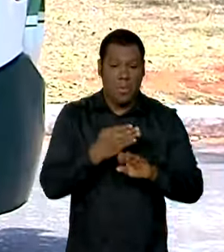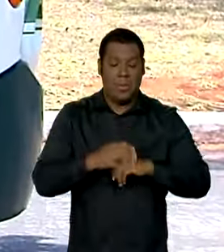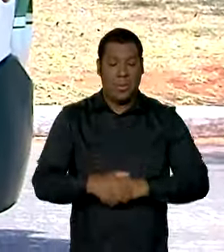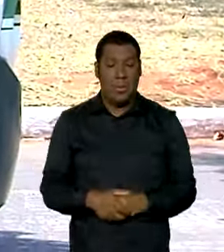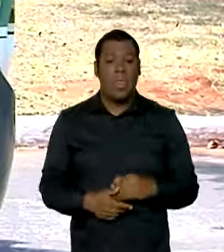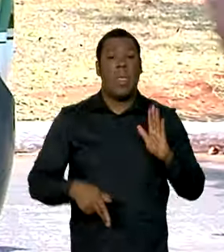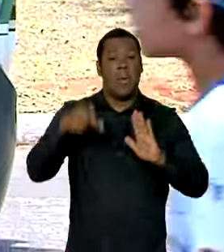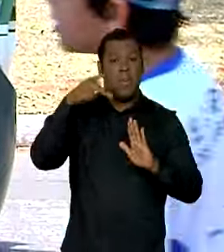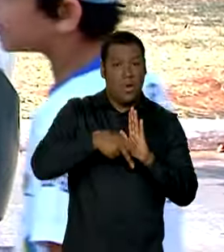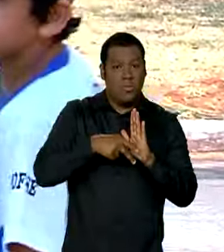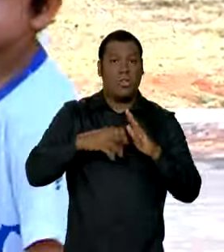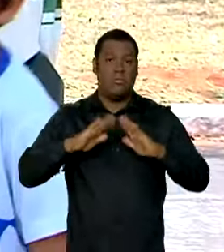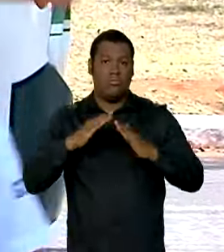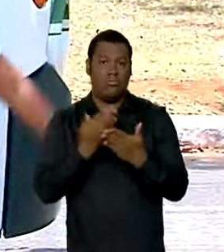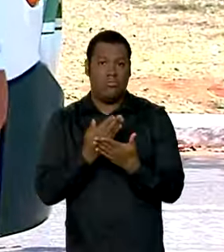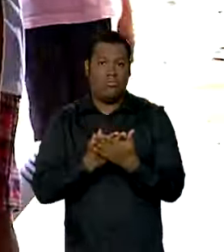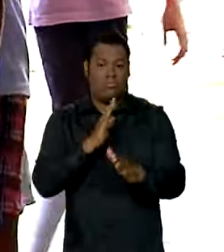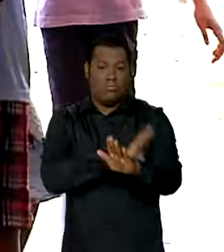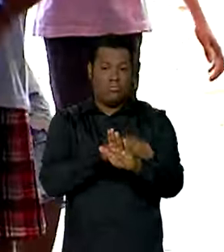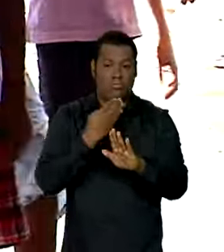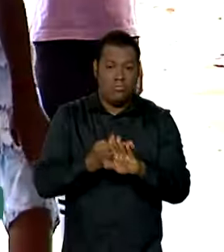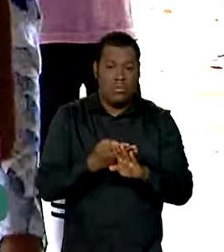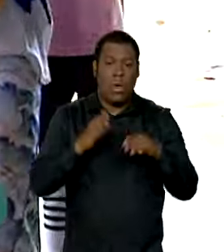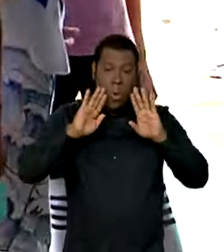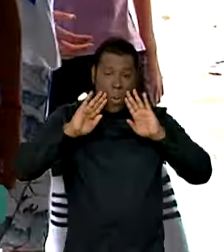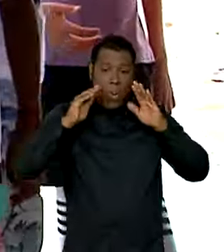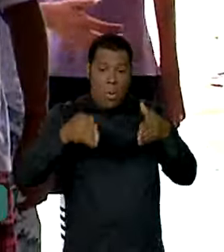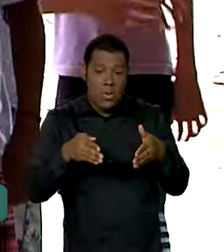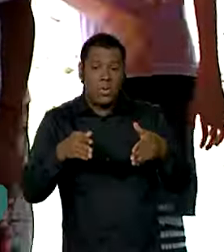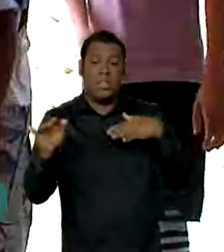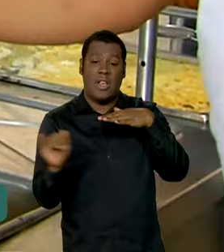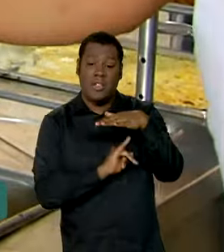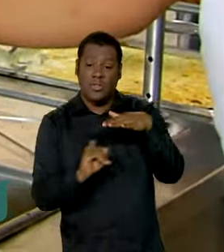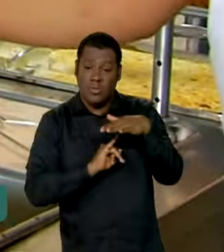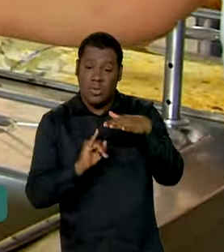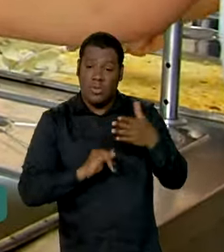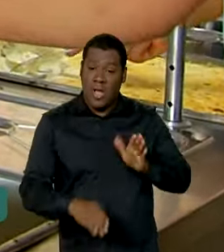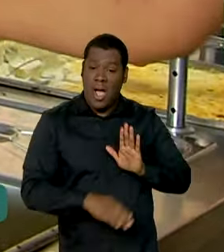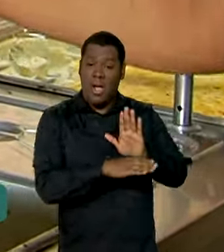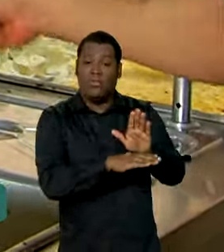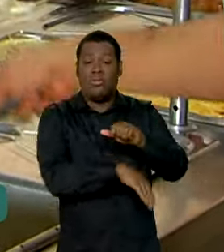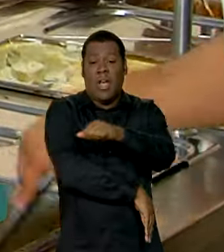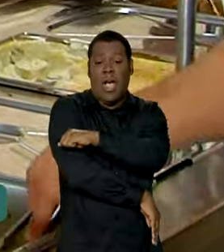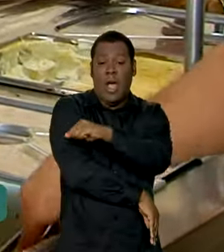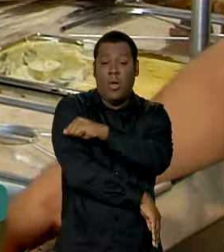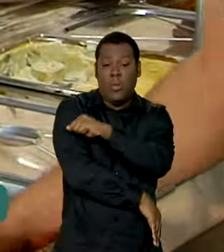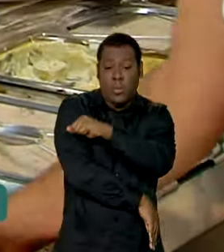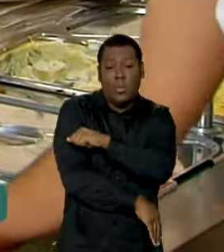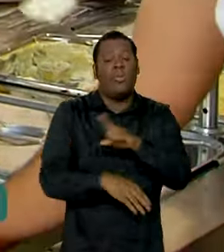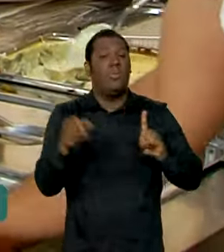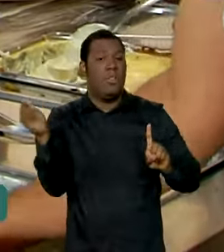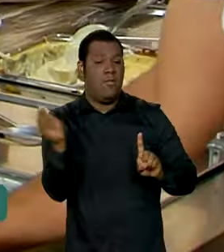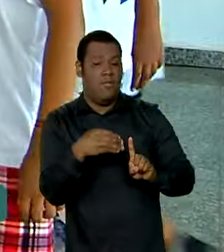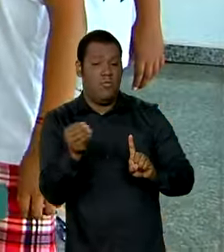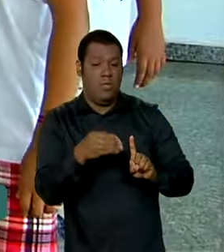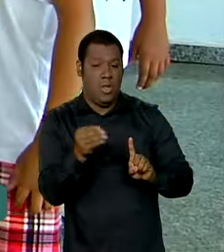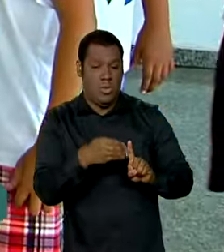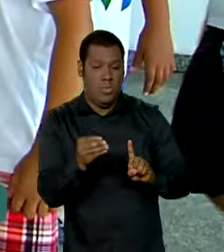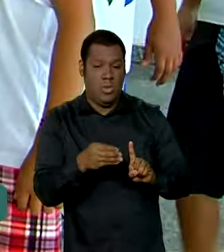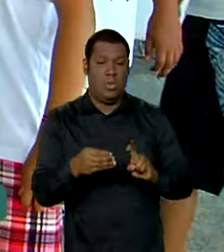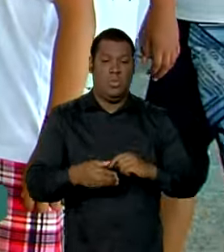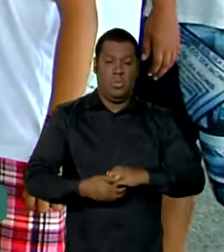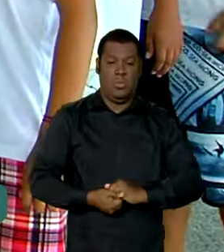Programa Escola em Tempo Integral prioriza instituições que atendam estudantes em situação de maior vulnerabilidade